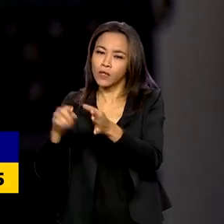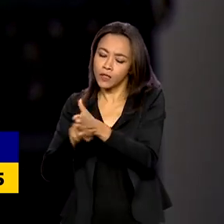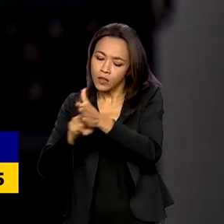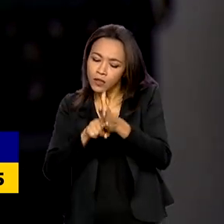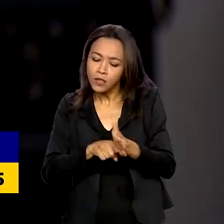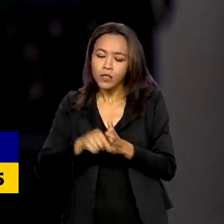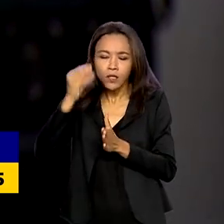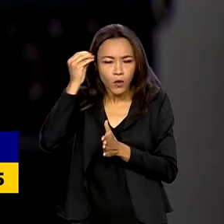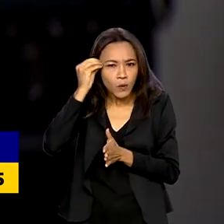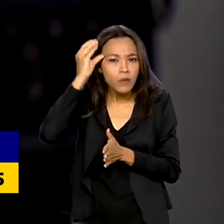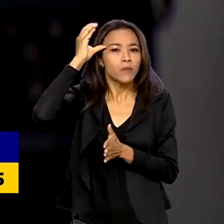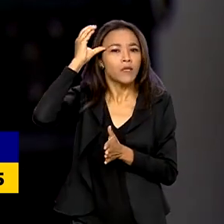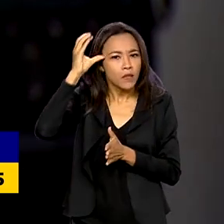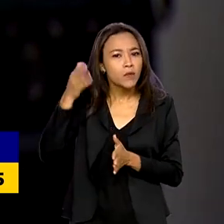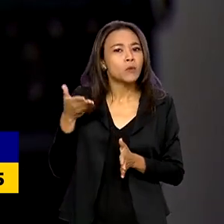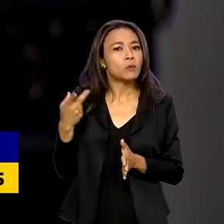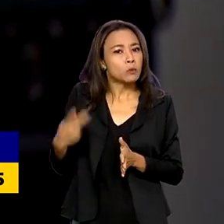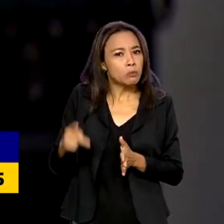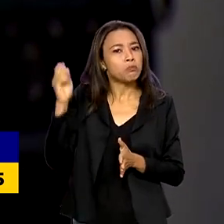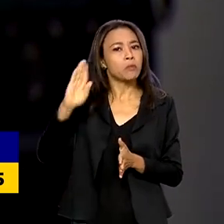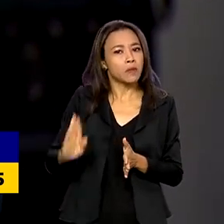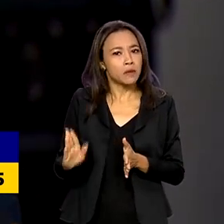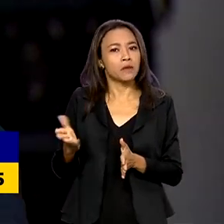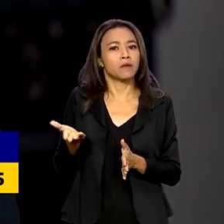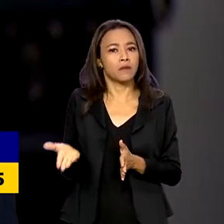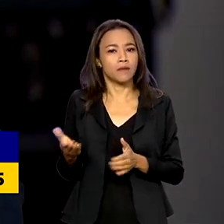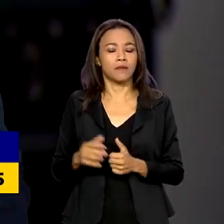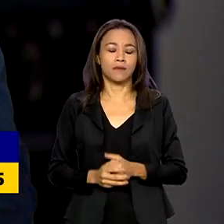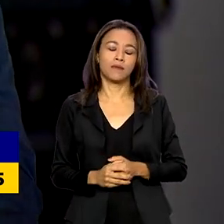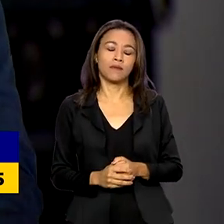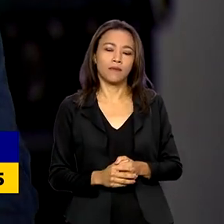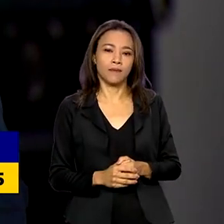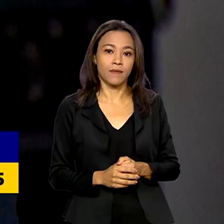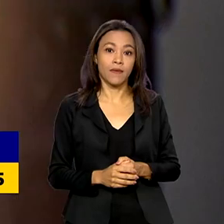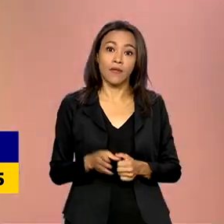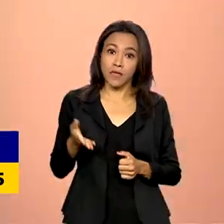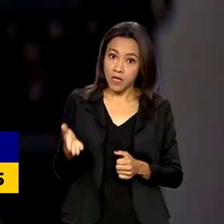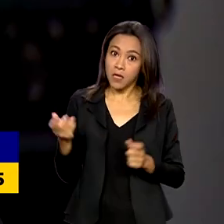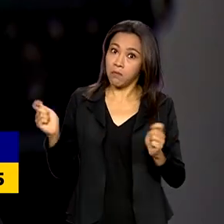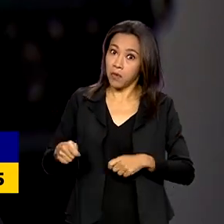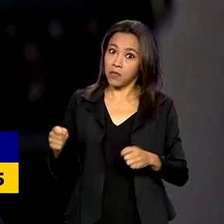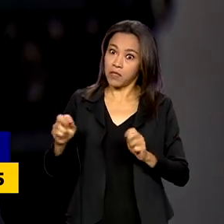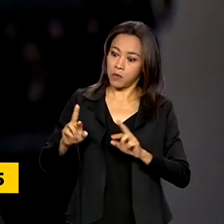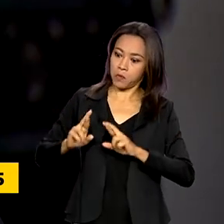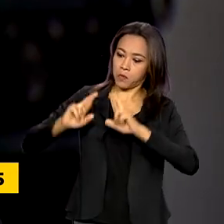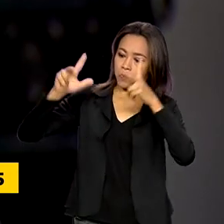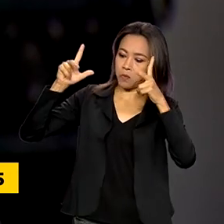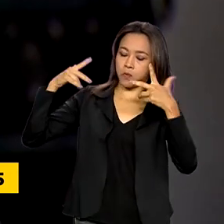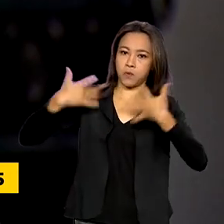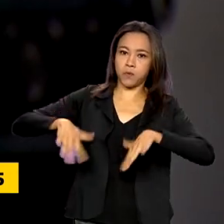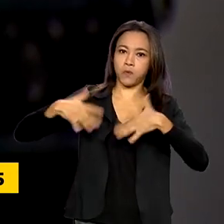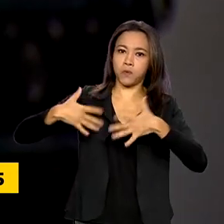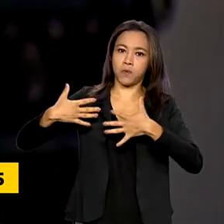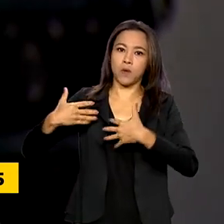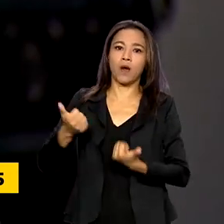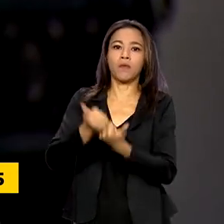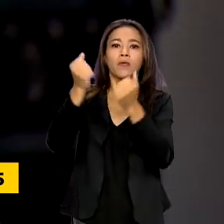conhecimento. O um país que pode fazer diferença na paz,